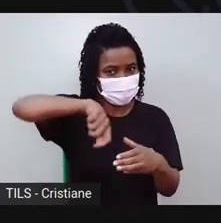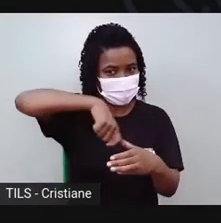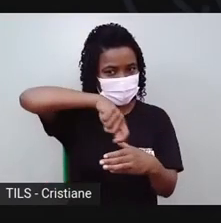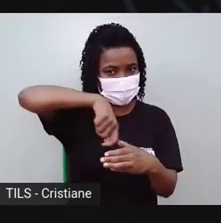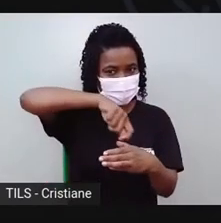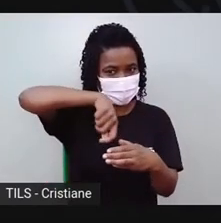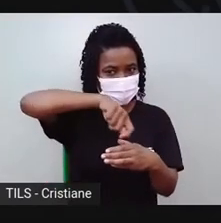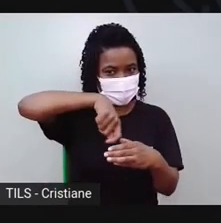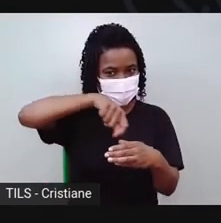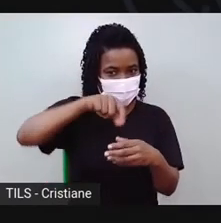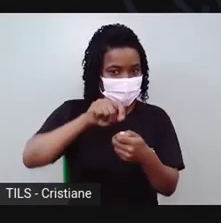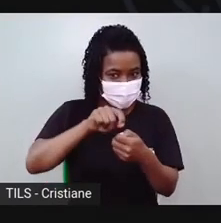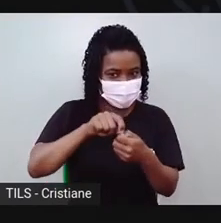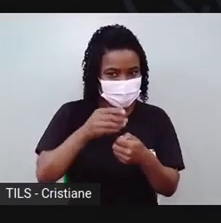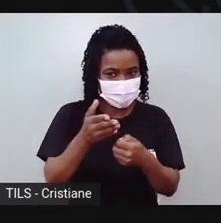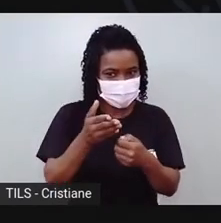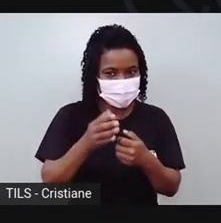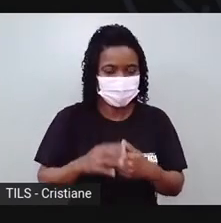panelinha